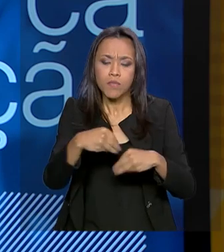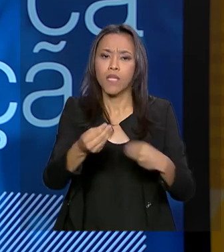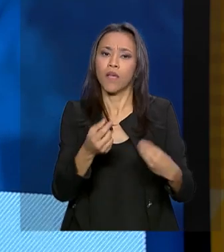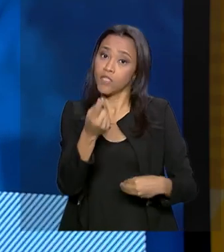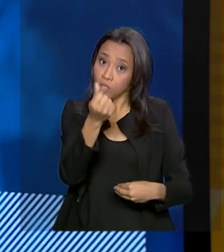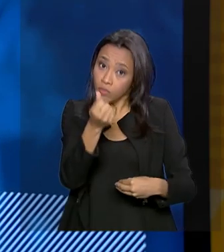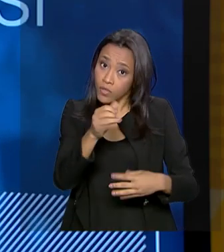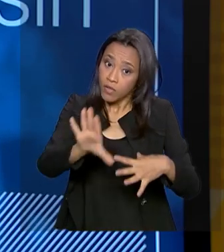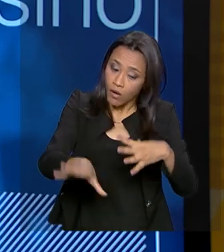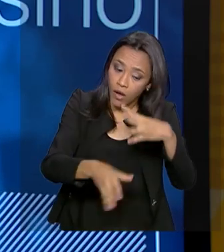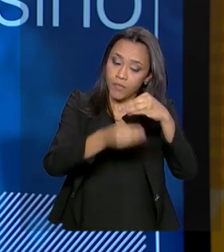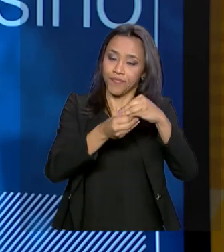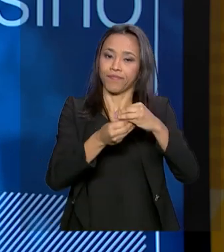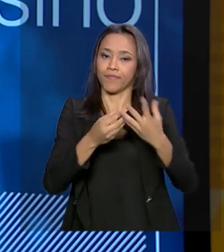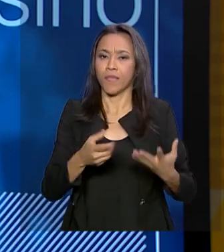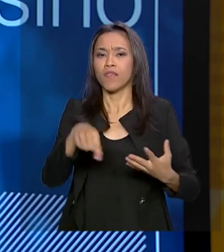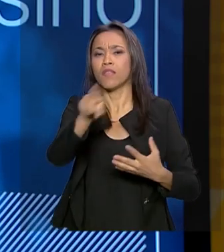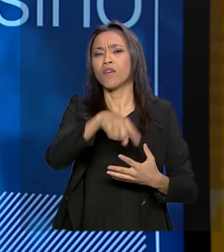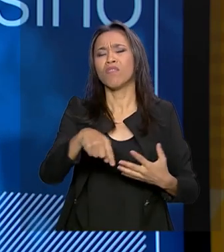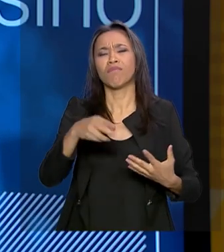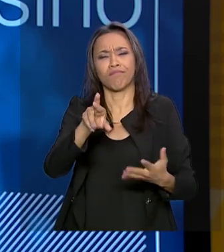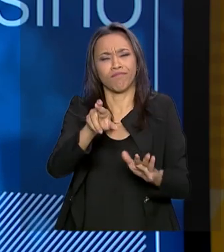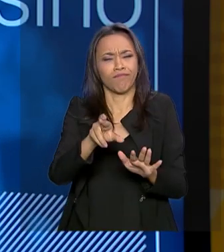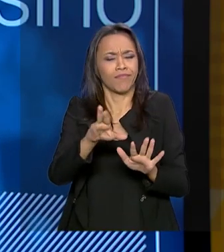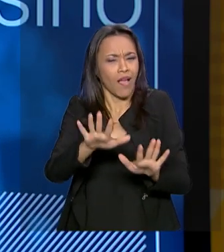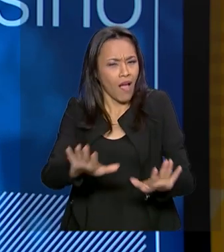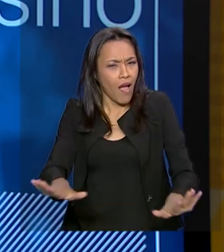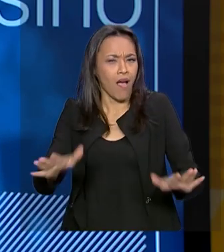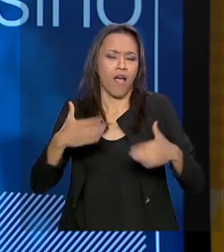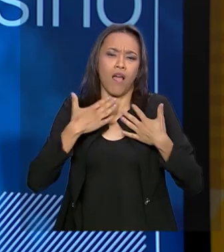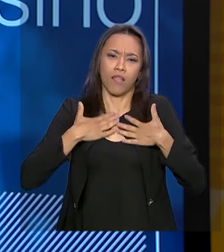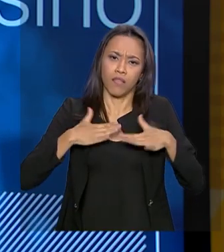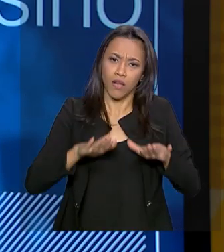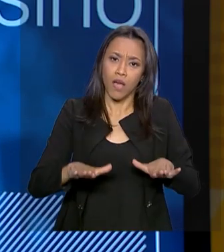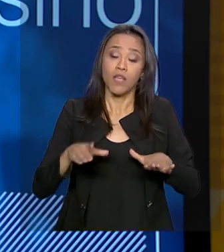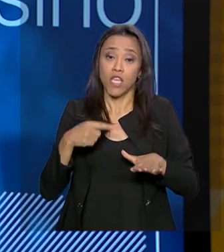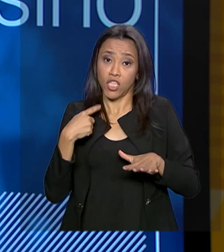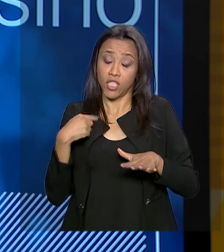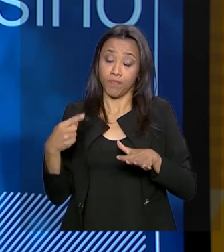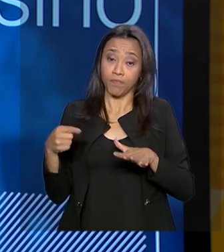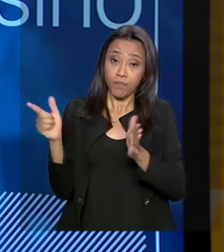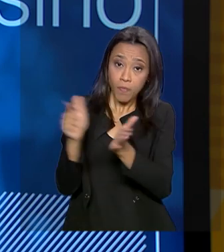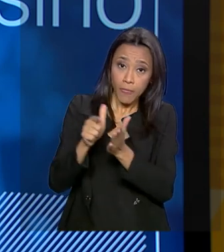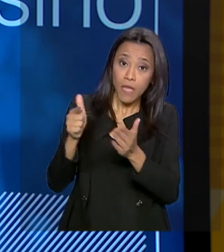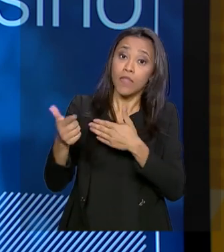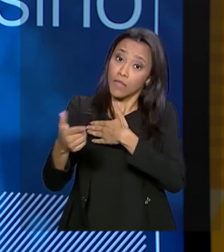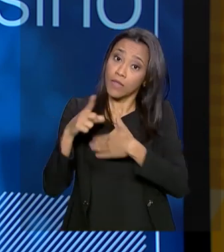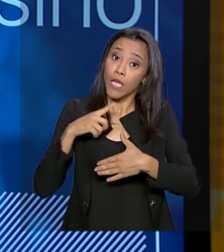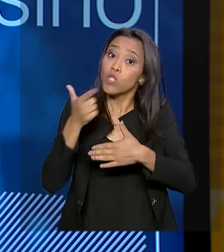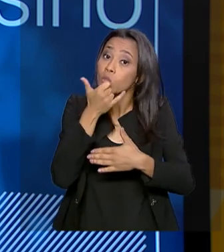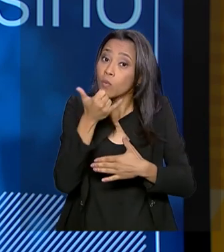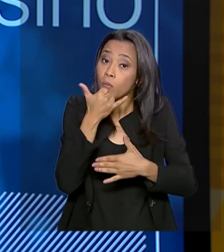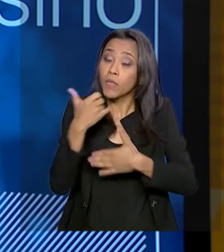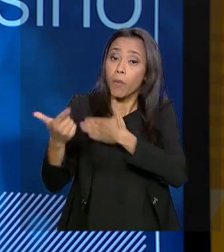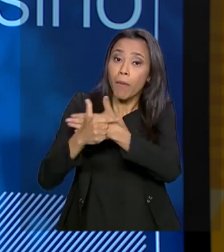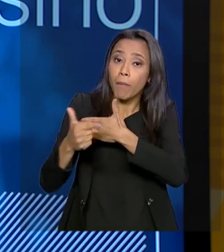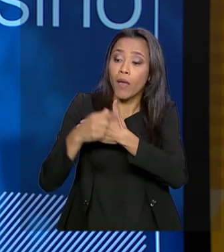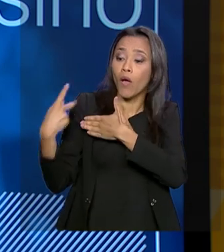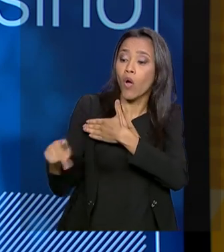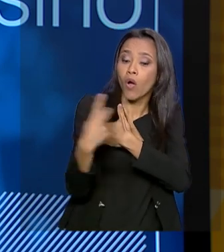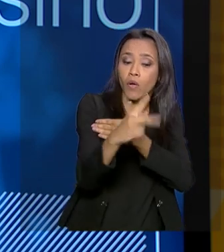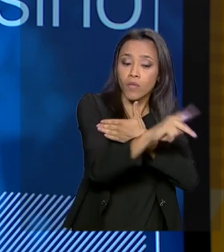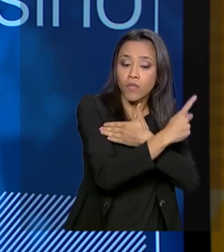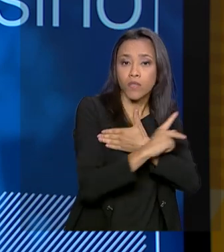precisa ficar bem tranquilo. Enquanto muitos questionam o papel das organizações sociais, é bom deixar claro que algumas universidades,